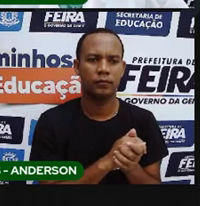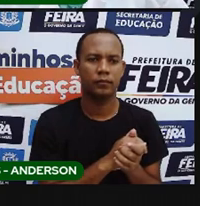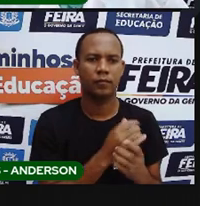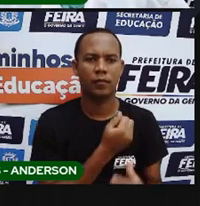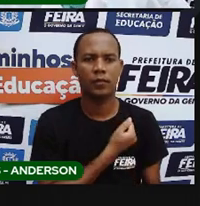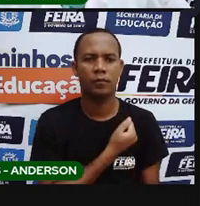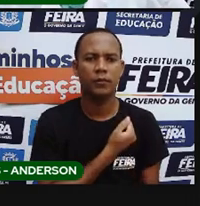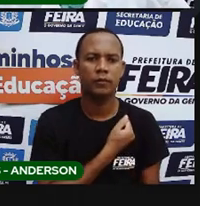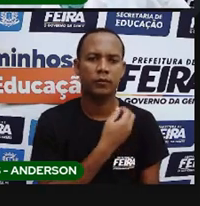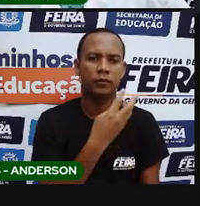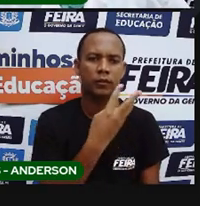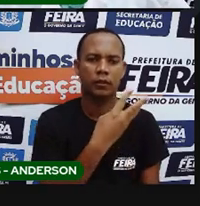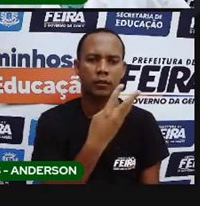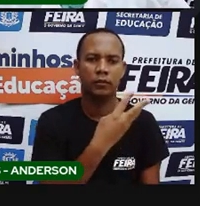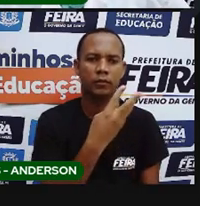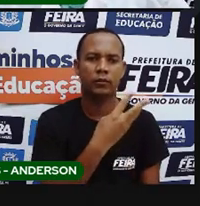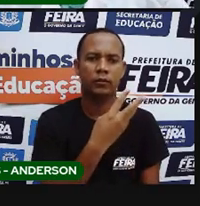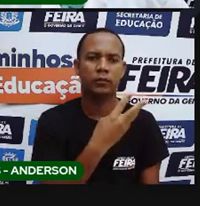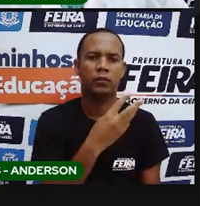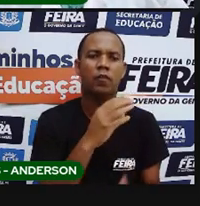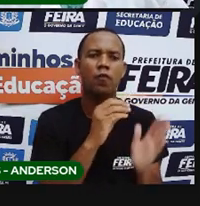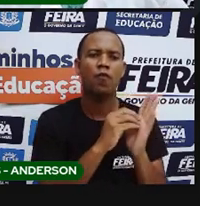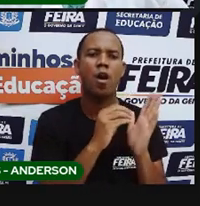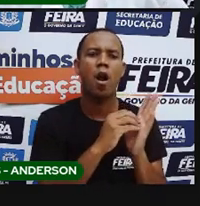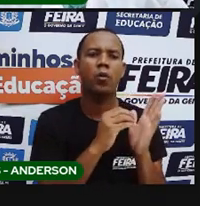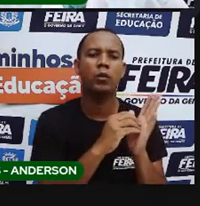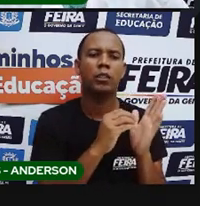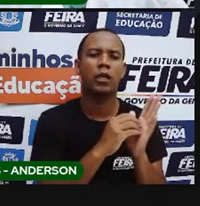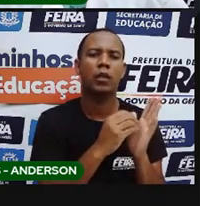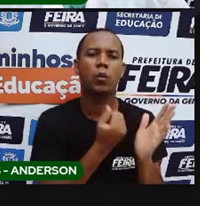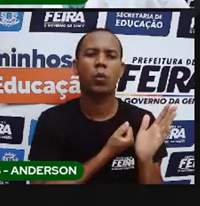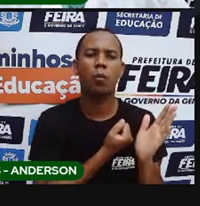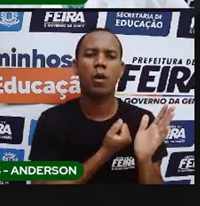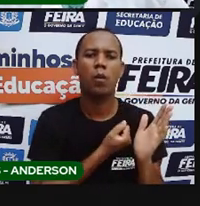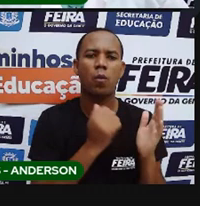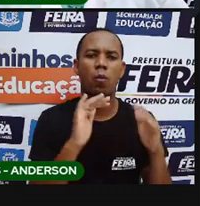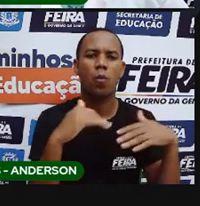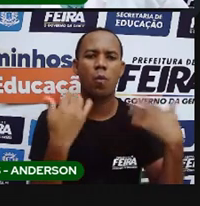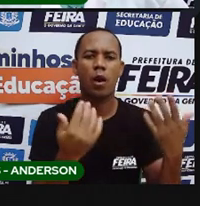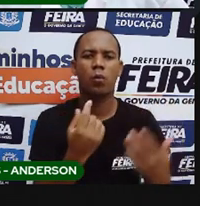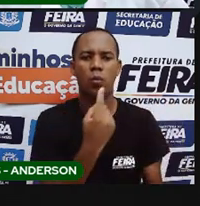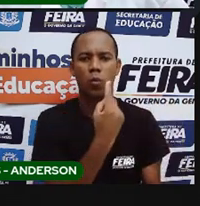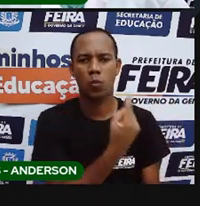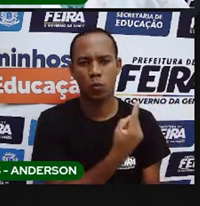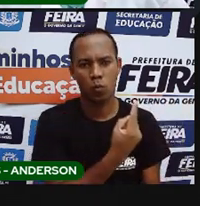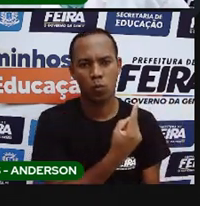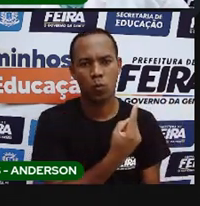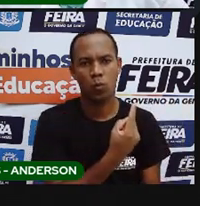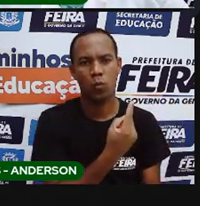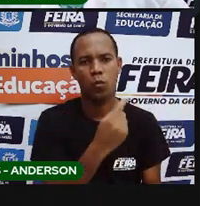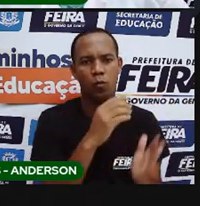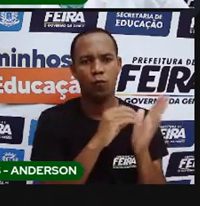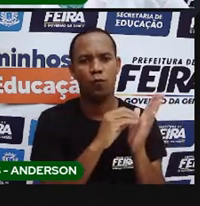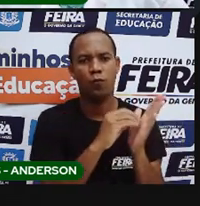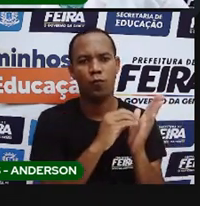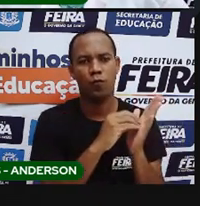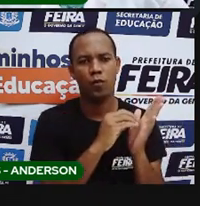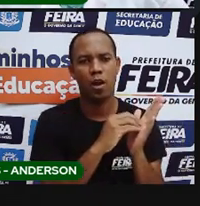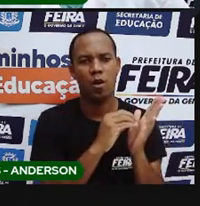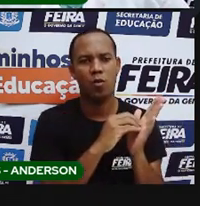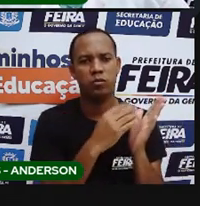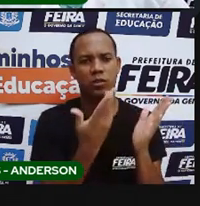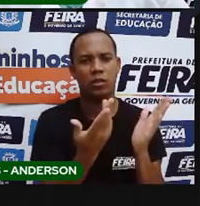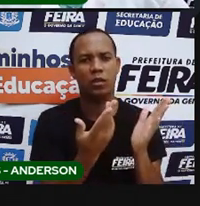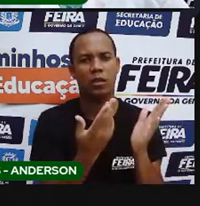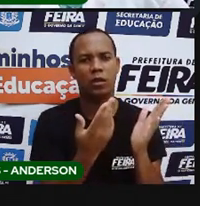3, complexo com o número que falta em cada frequência. Então, eu tenho o número 1, é bem o quebra-cabeça disso aqui,